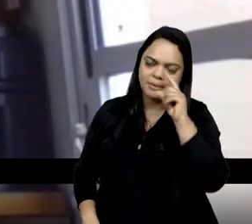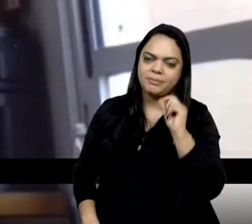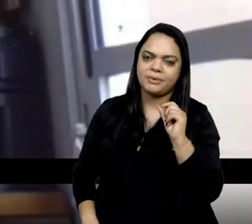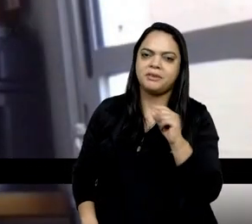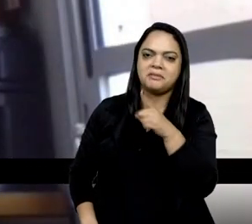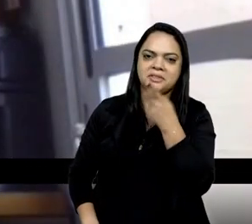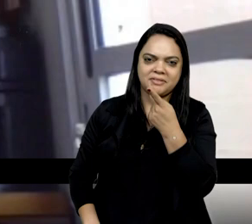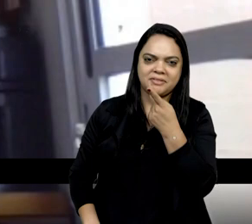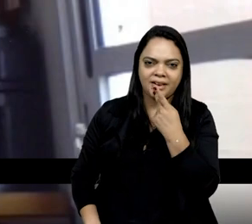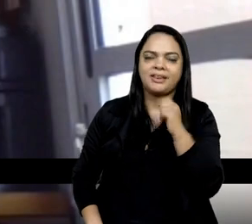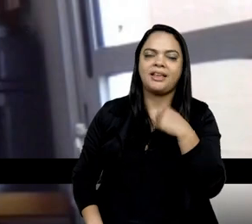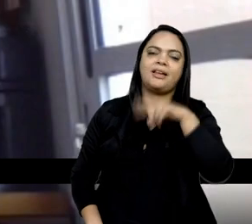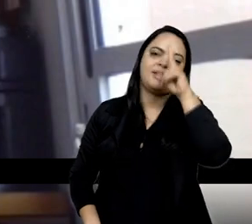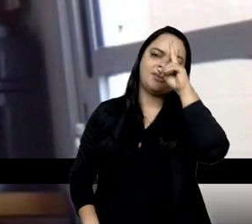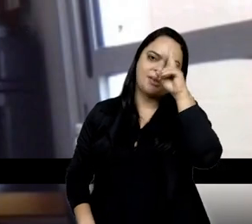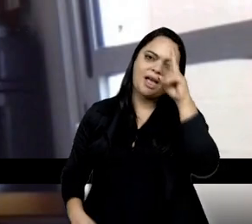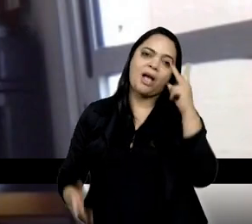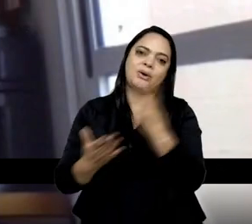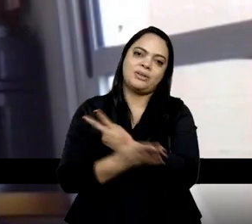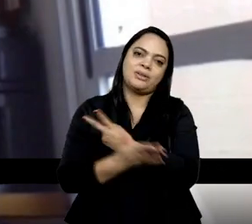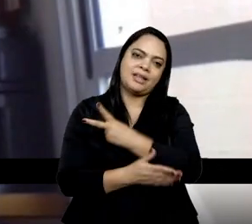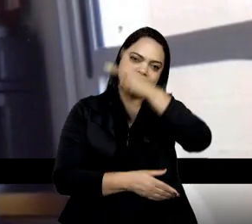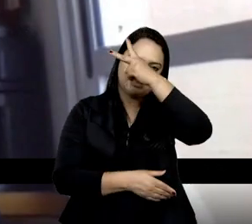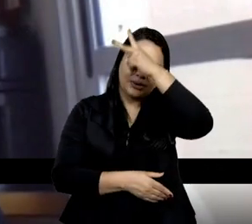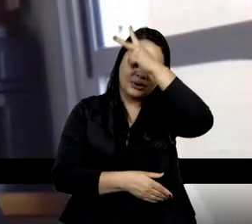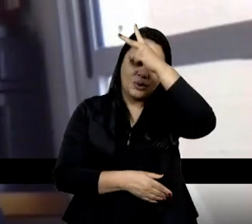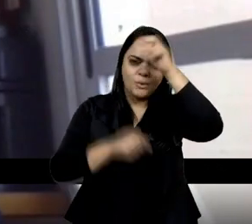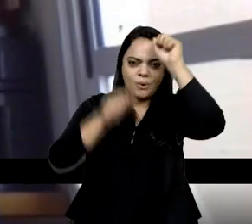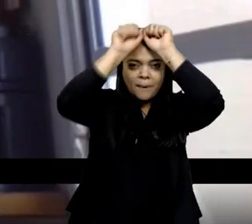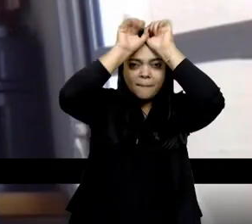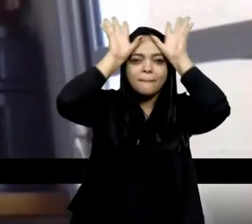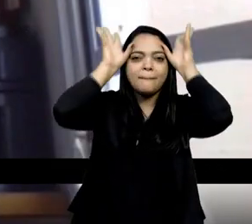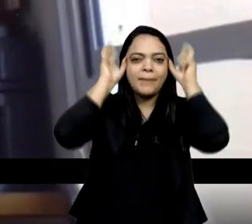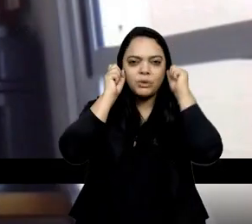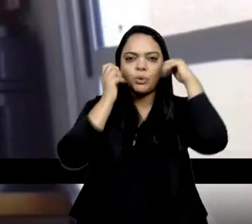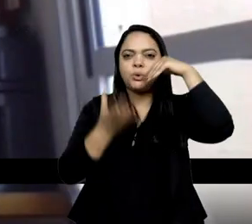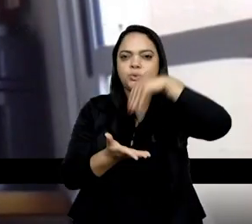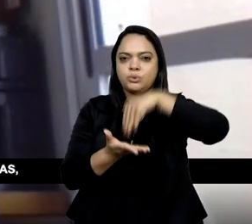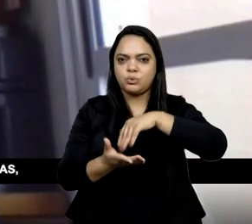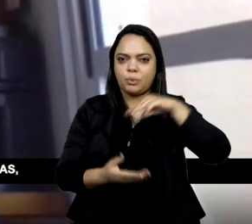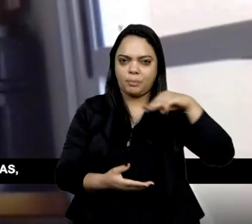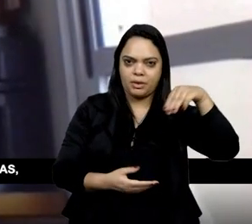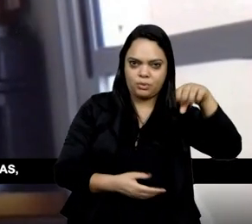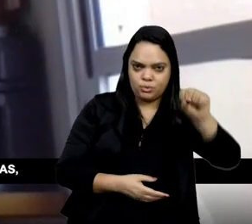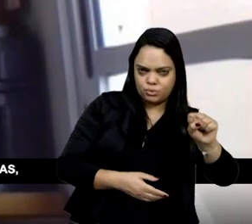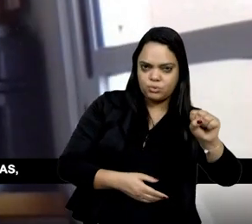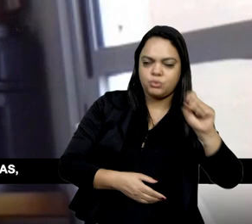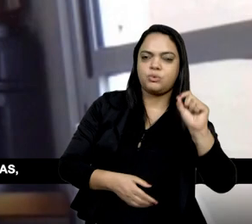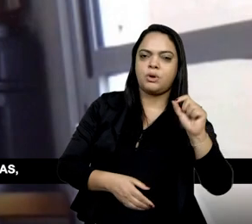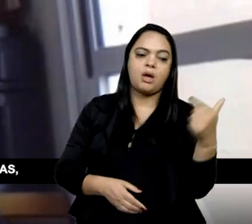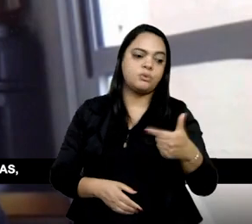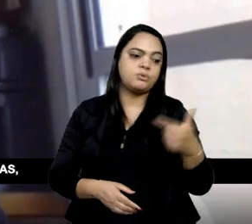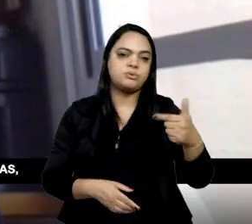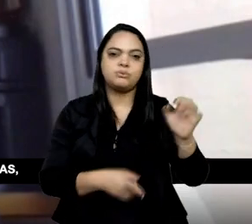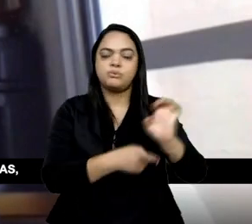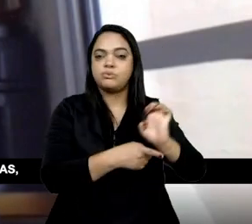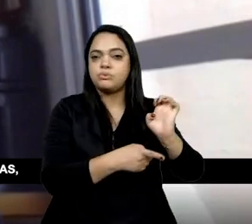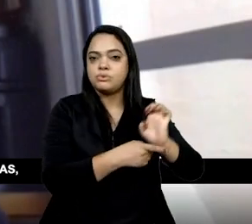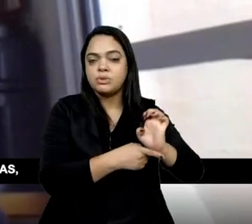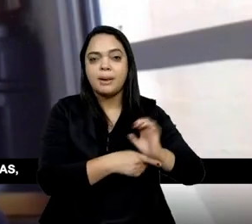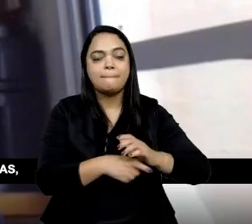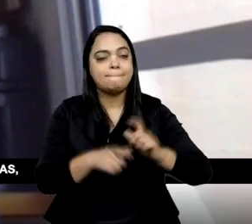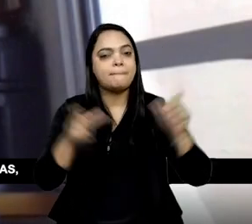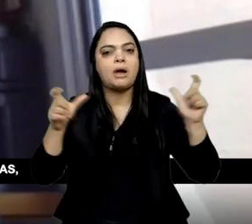acontece aqui no Mato Grosso Sul, porque eu estou no Mato Grosso Sul, e o Mato Grosso Sul é o segundo estado com maior população